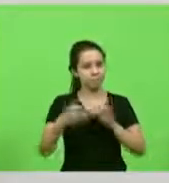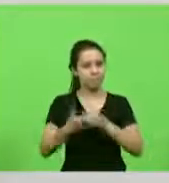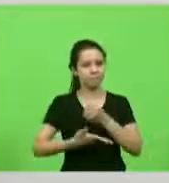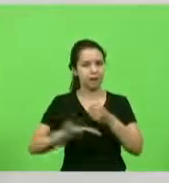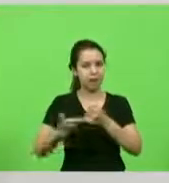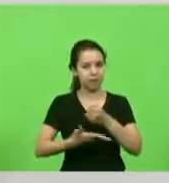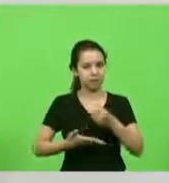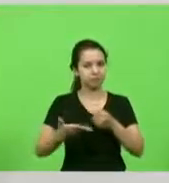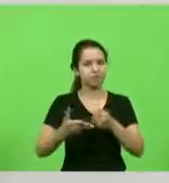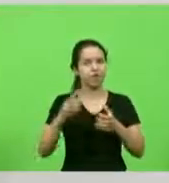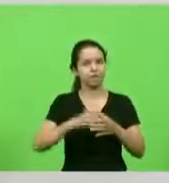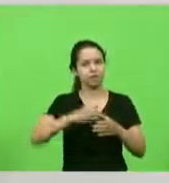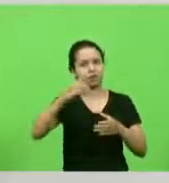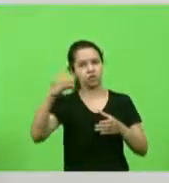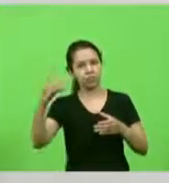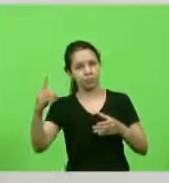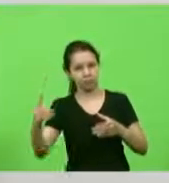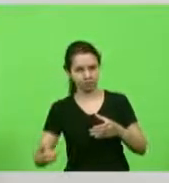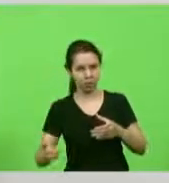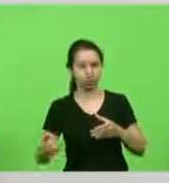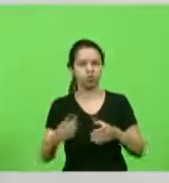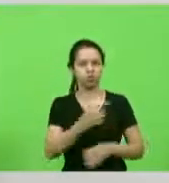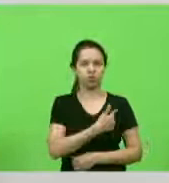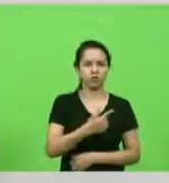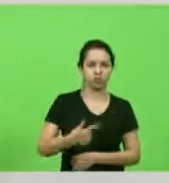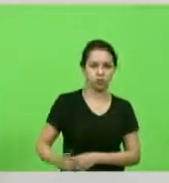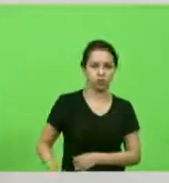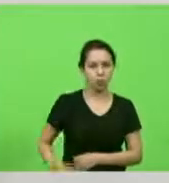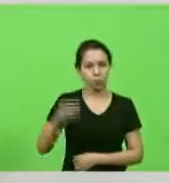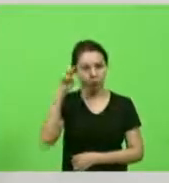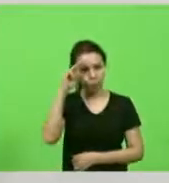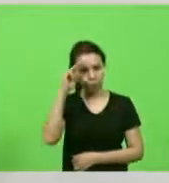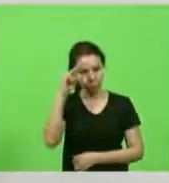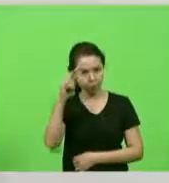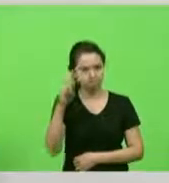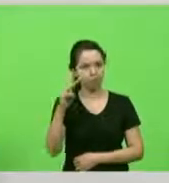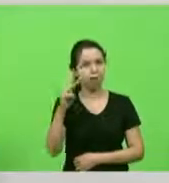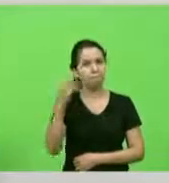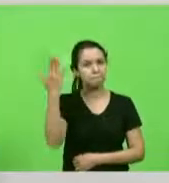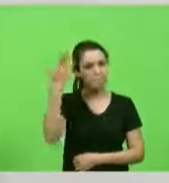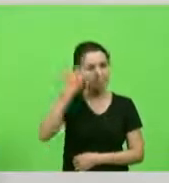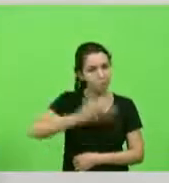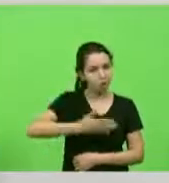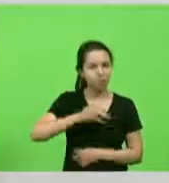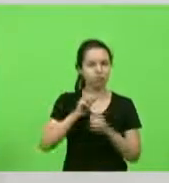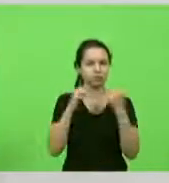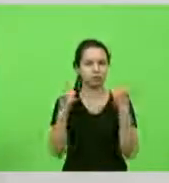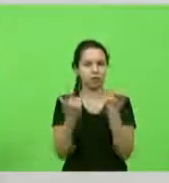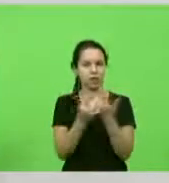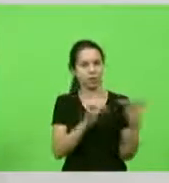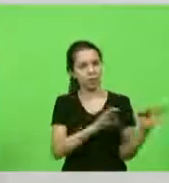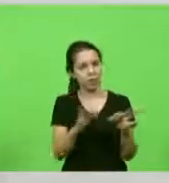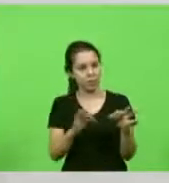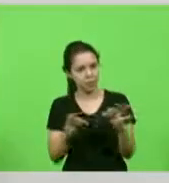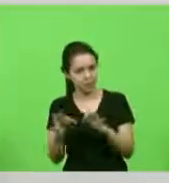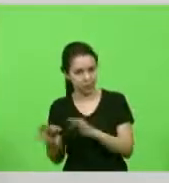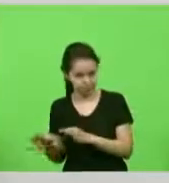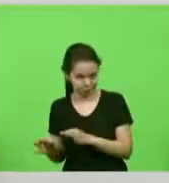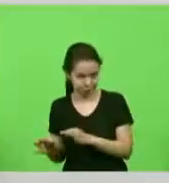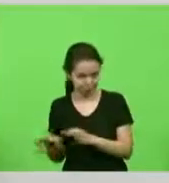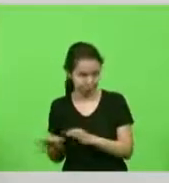afastamento do governador Moisés as provas que a assembleia construiu foram nesse sentido então